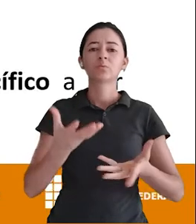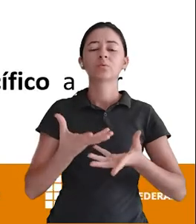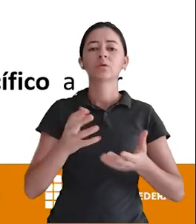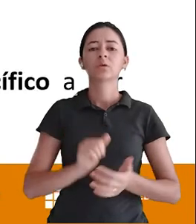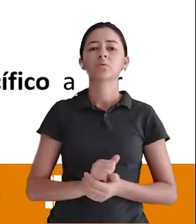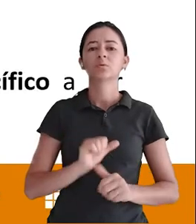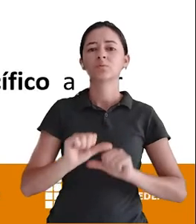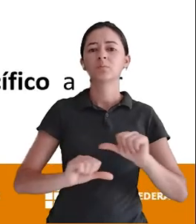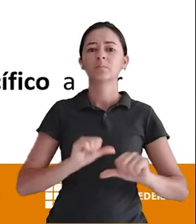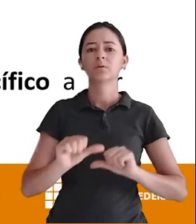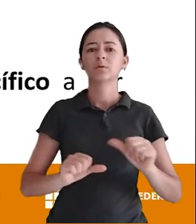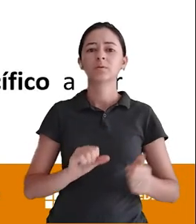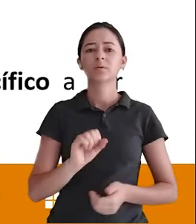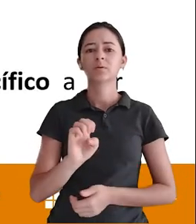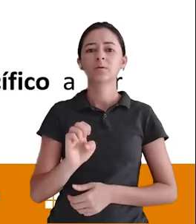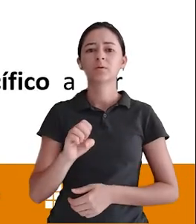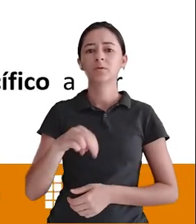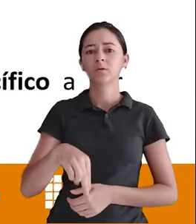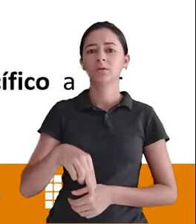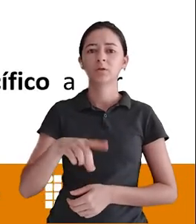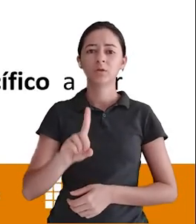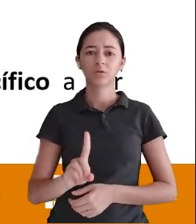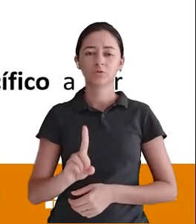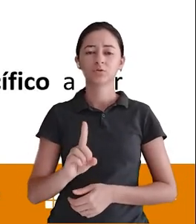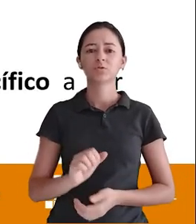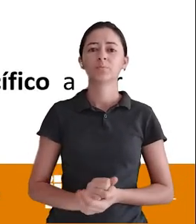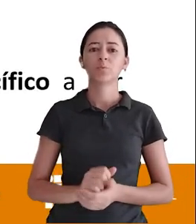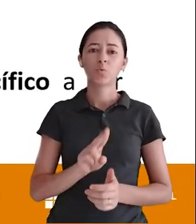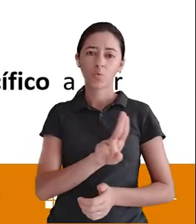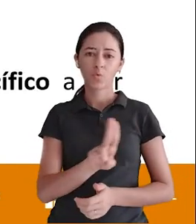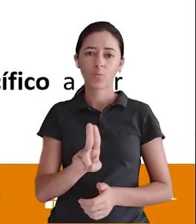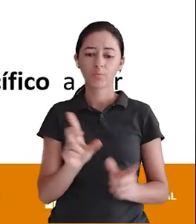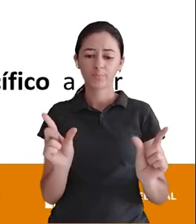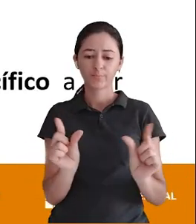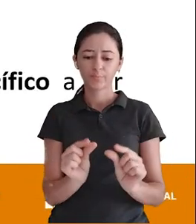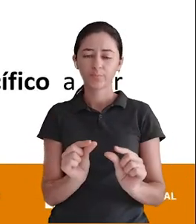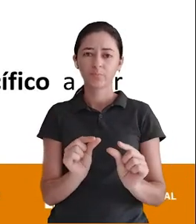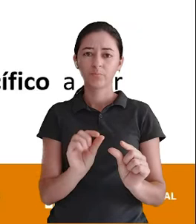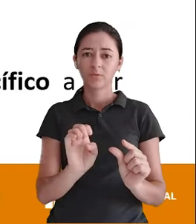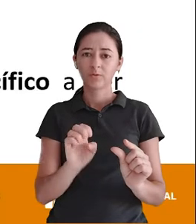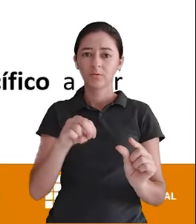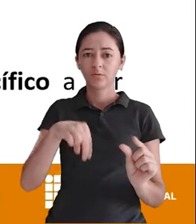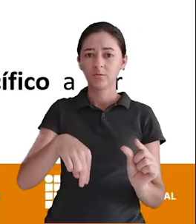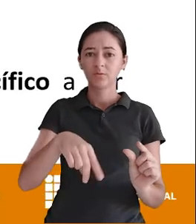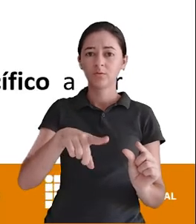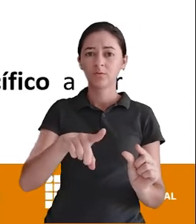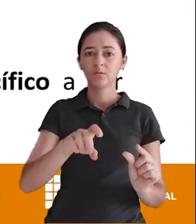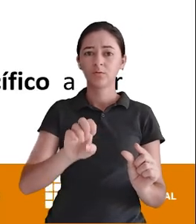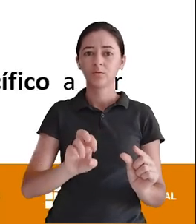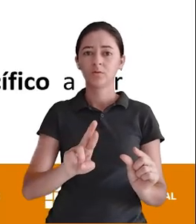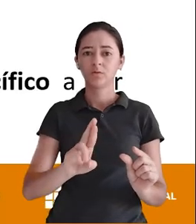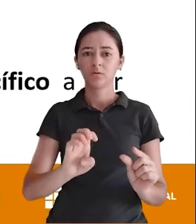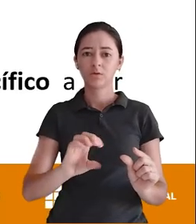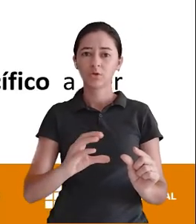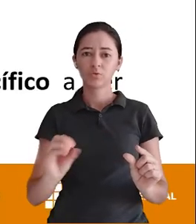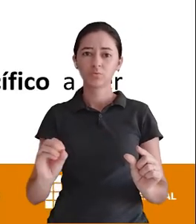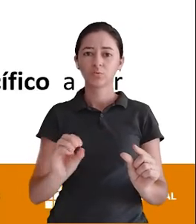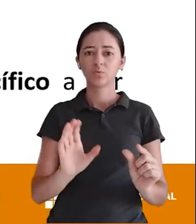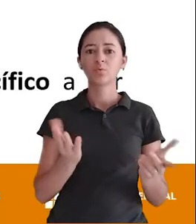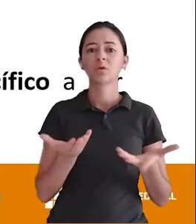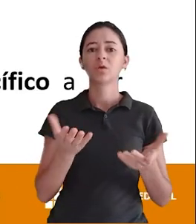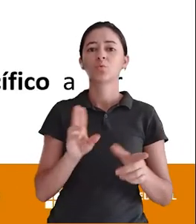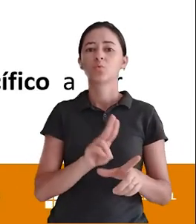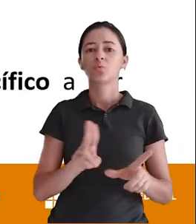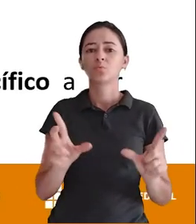exemplo Eu posso alterar O nome do atributo E eu posso alterar O tipo Por exemplo Eu tenho um atributo lá Do tipo DATE Eu quero alterar Esse cara Para